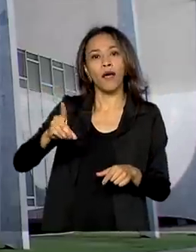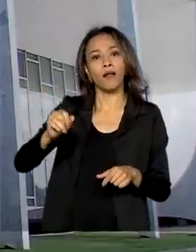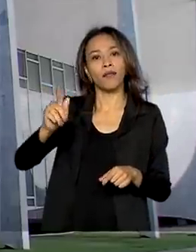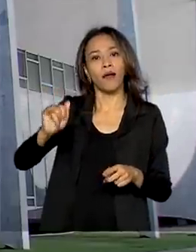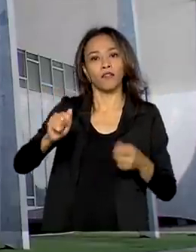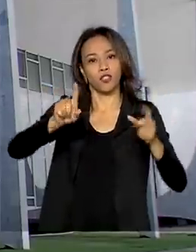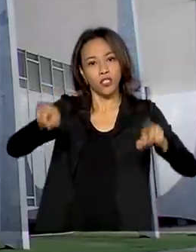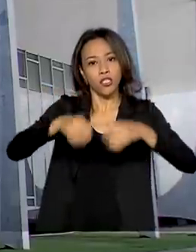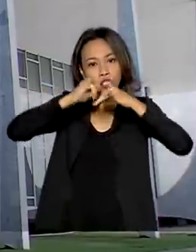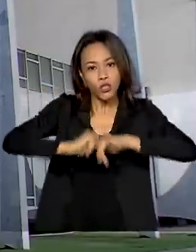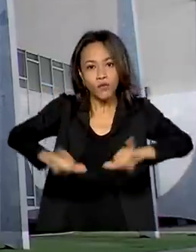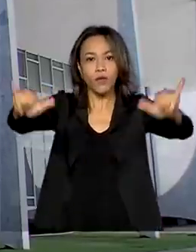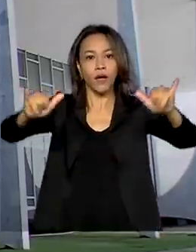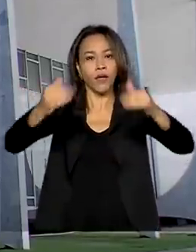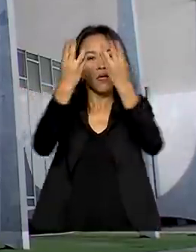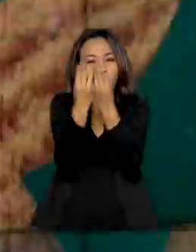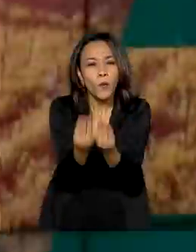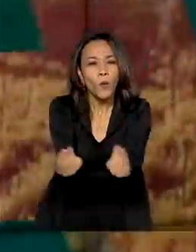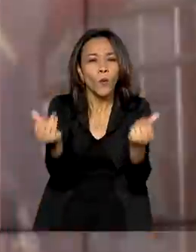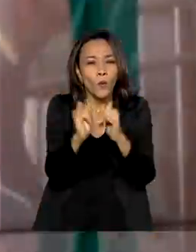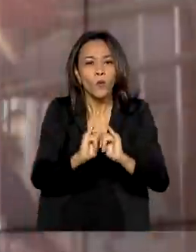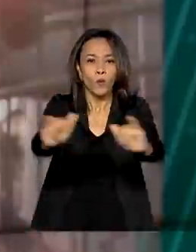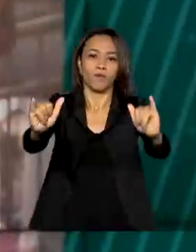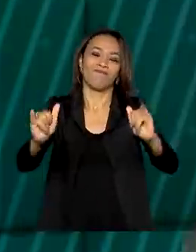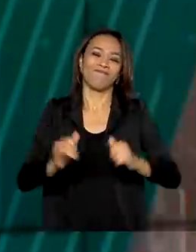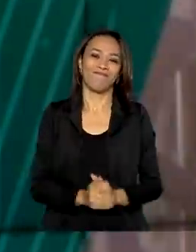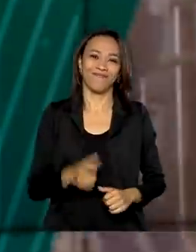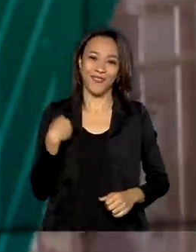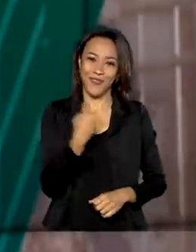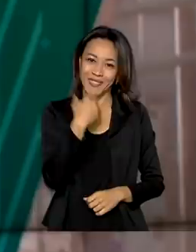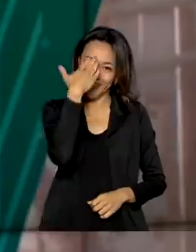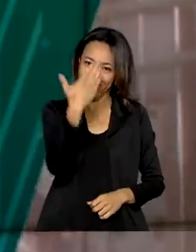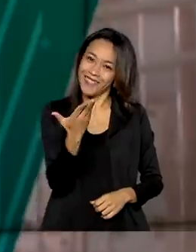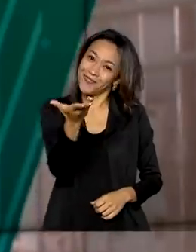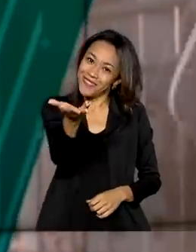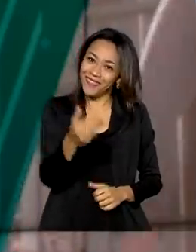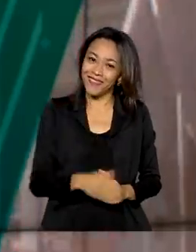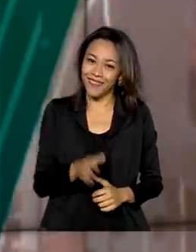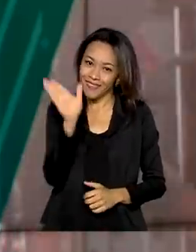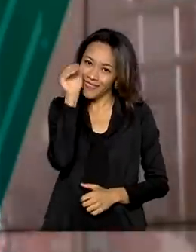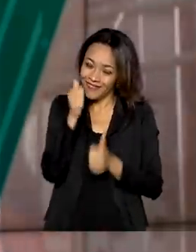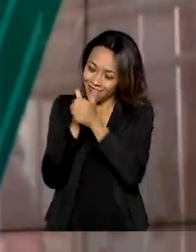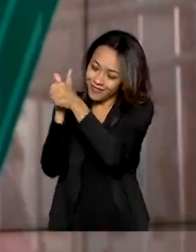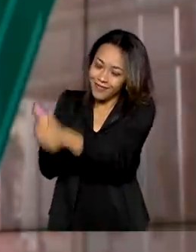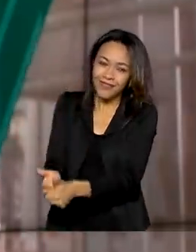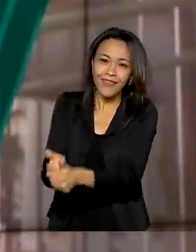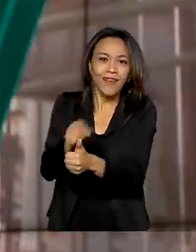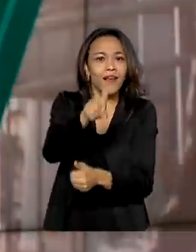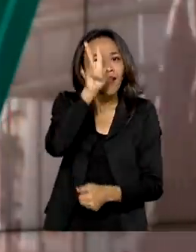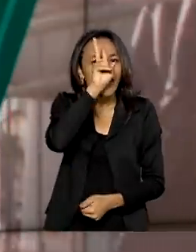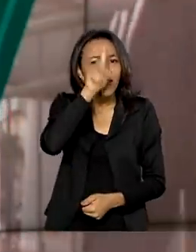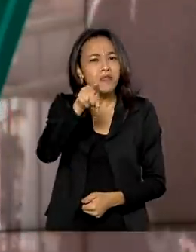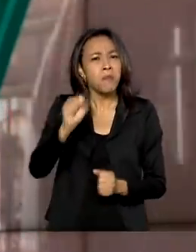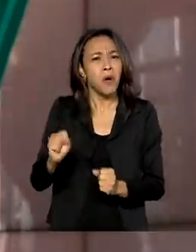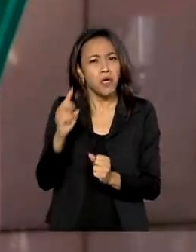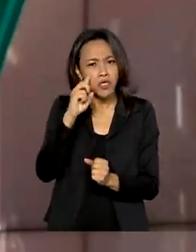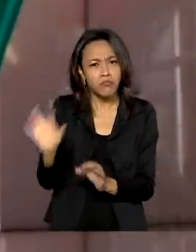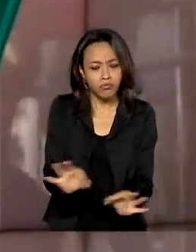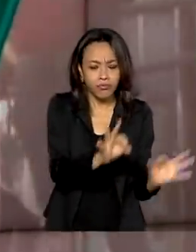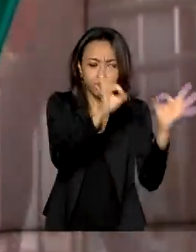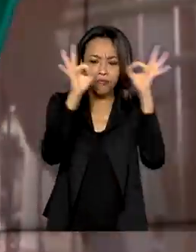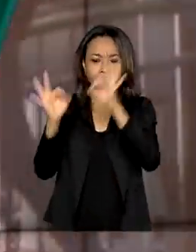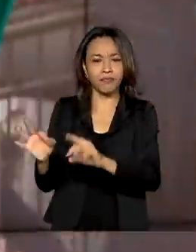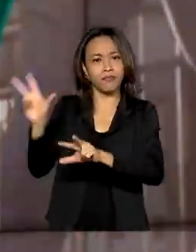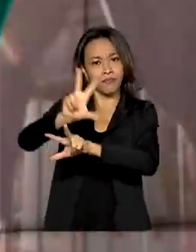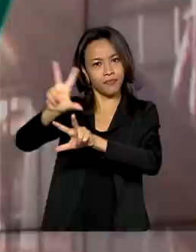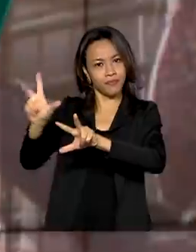publicidade e eficiência. A gente agradece você aí que nos segue, lembrando que você também pode acompanhar as redes sociais da